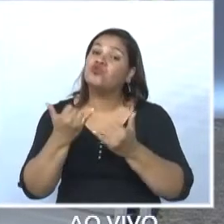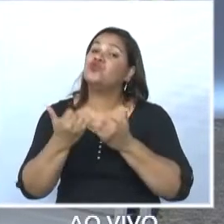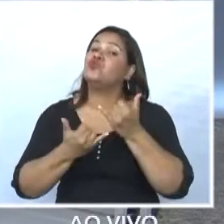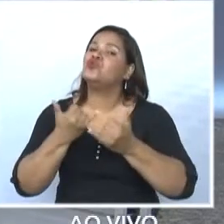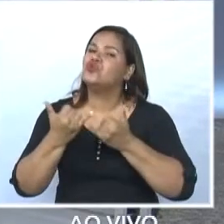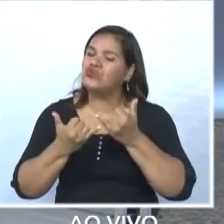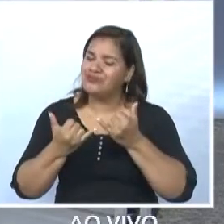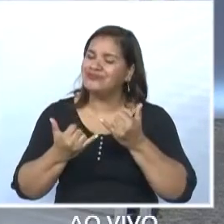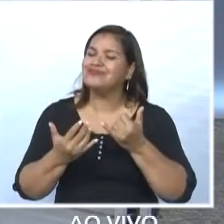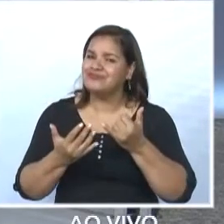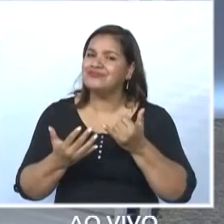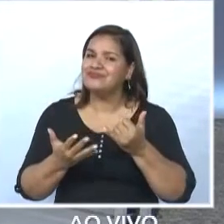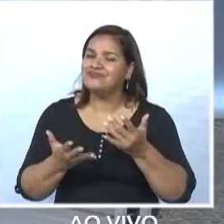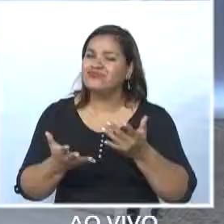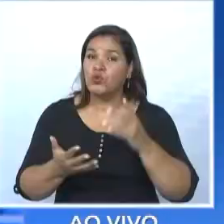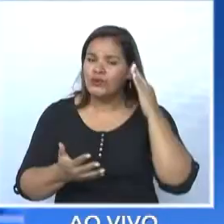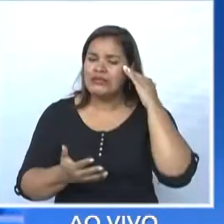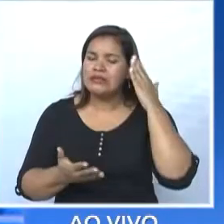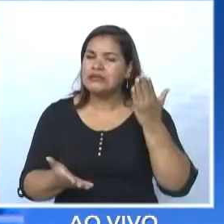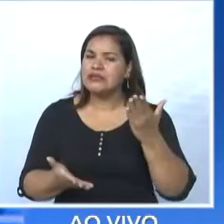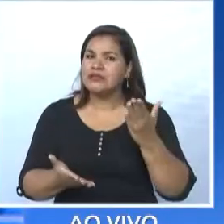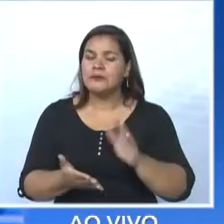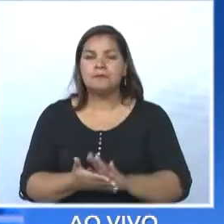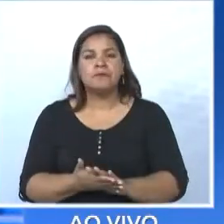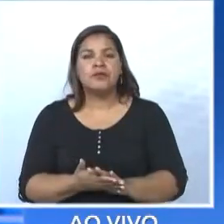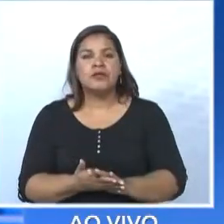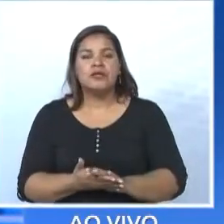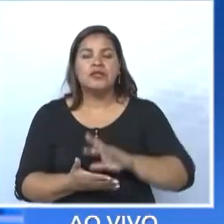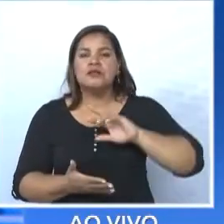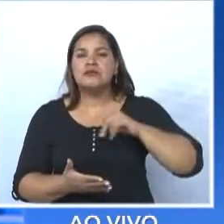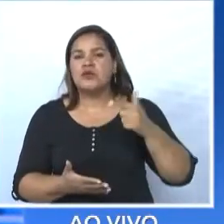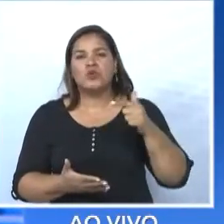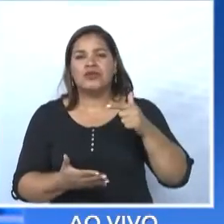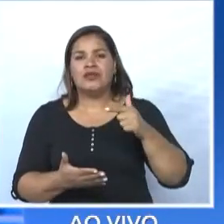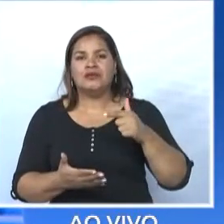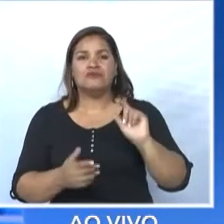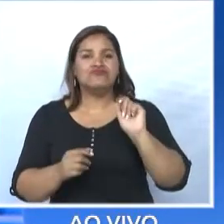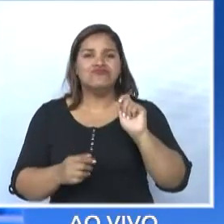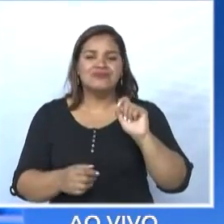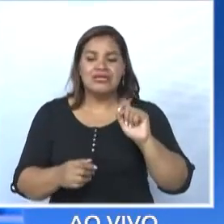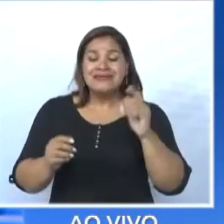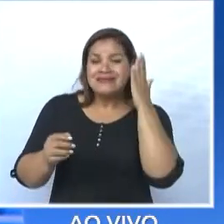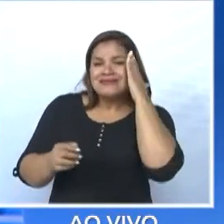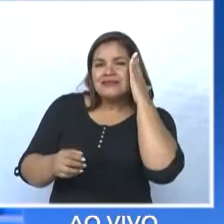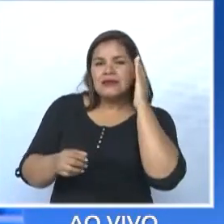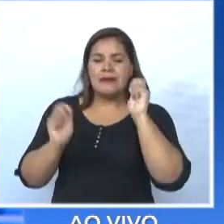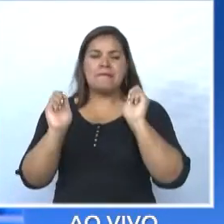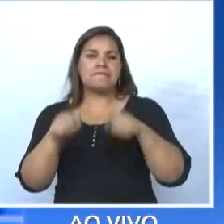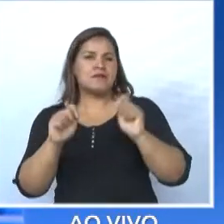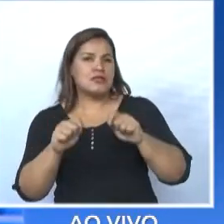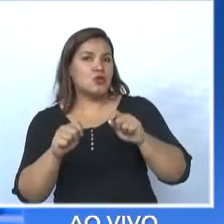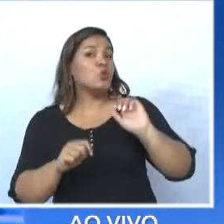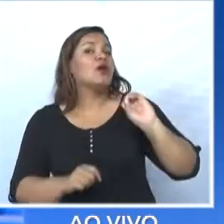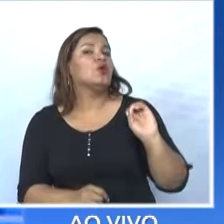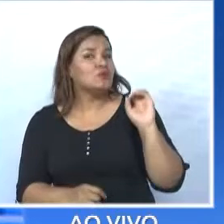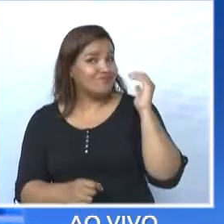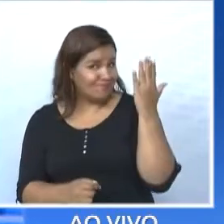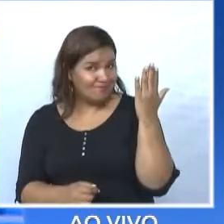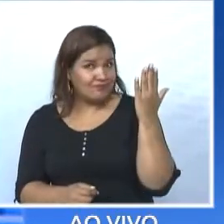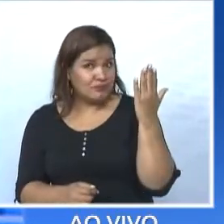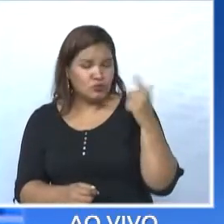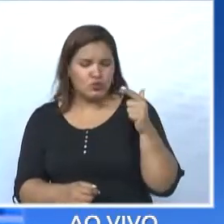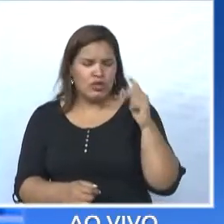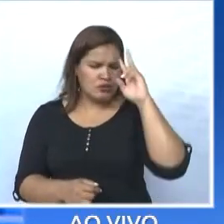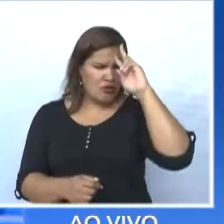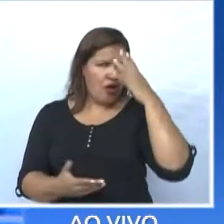sinto. Não existe isso. A gente sabia da possibilidade, sabia o que ia acontecer. Não existe essa história. Tanto que não